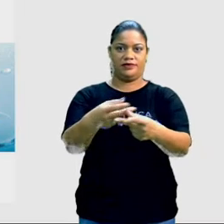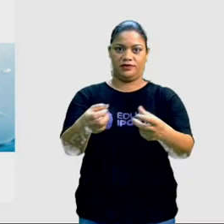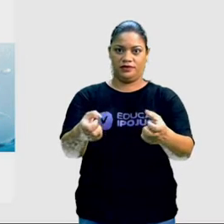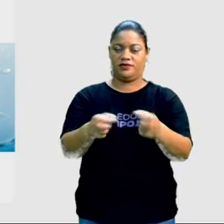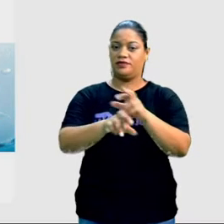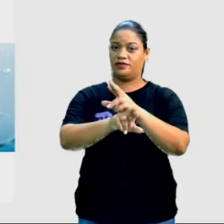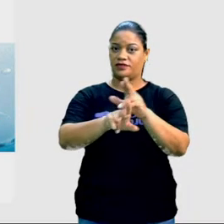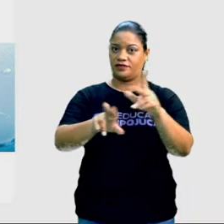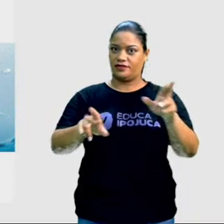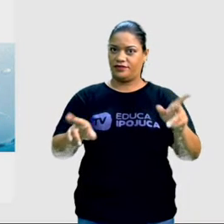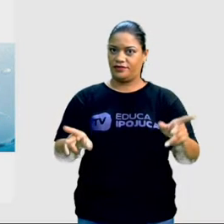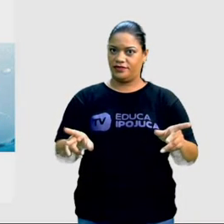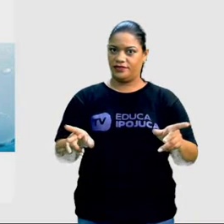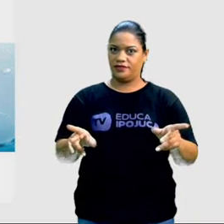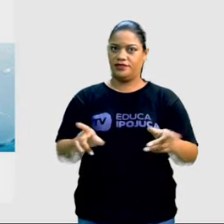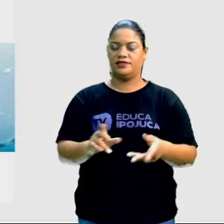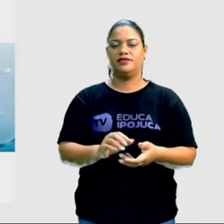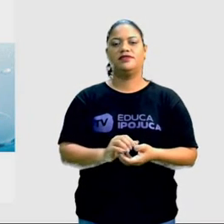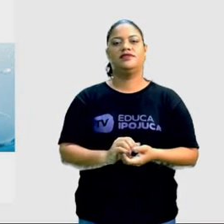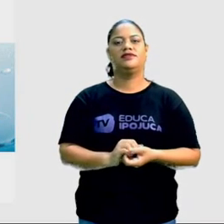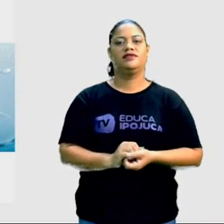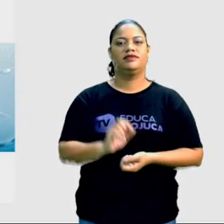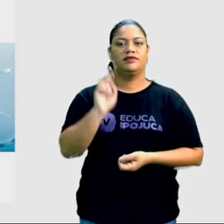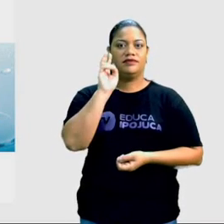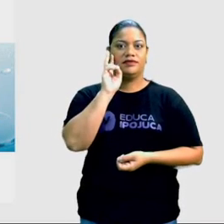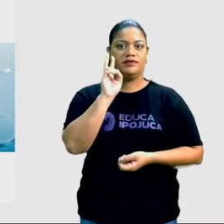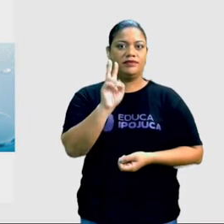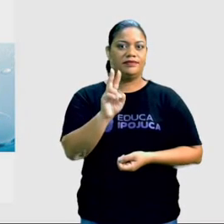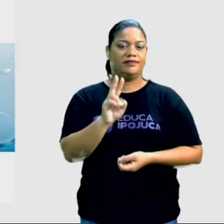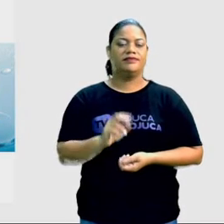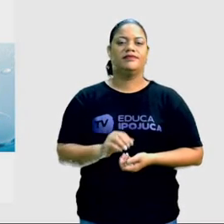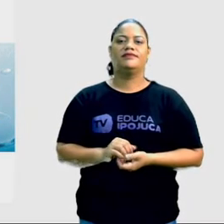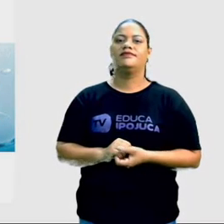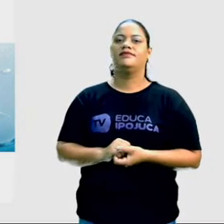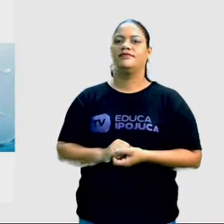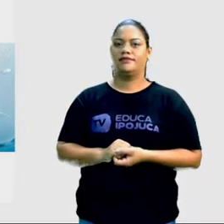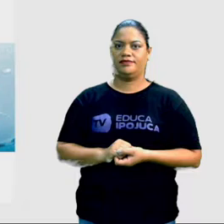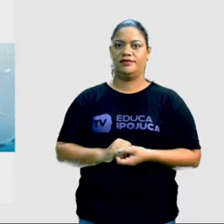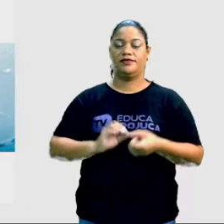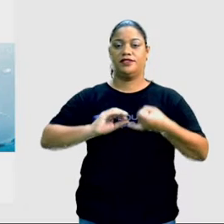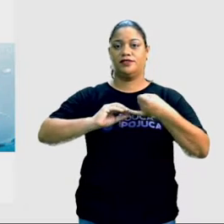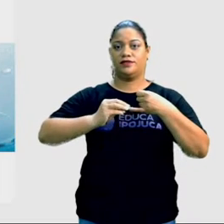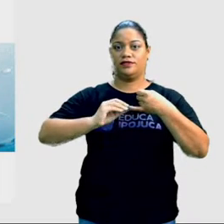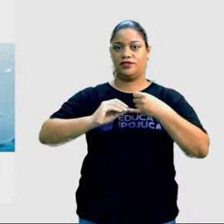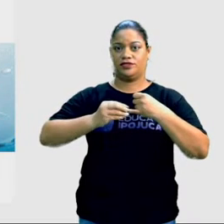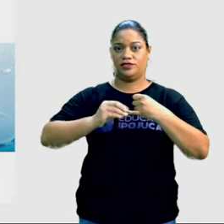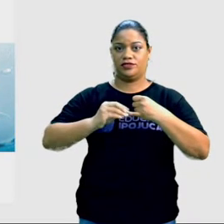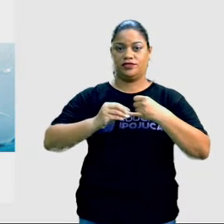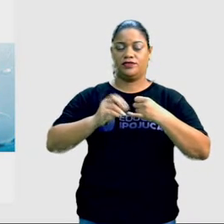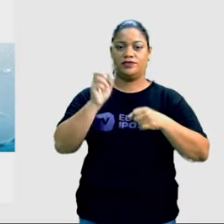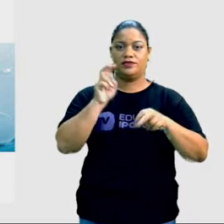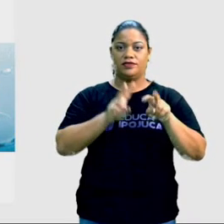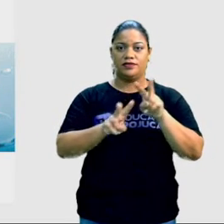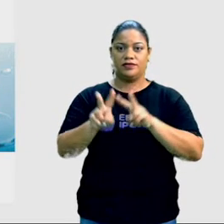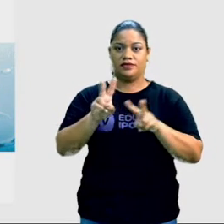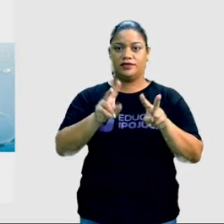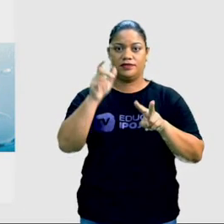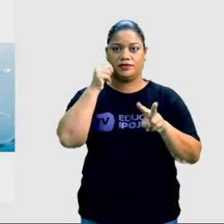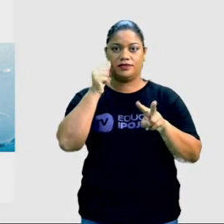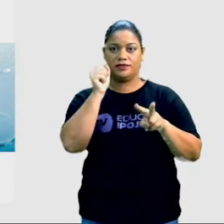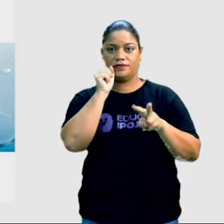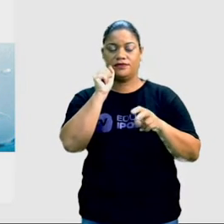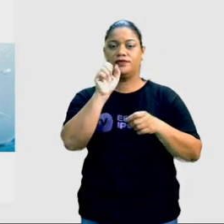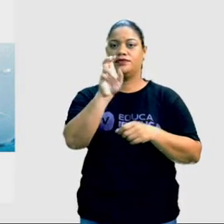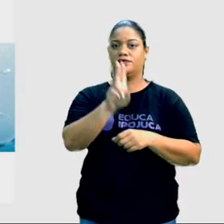diferentes. A gente vê que quando a gente vai colocar um feijão no fogo, você observa a sua mãe, ela